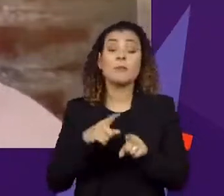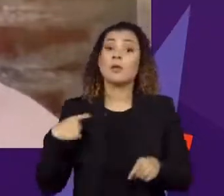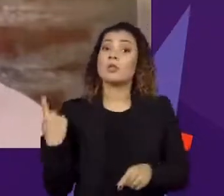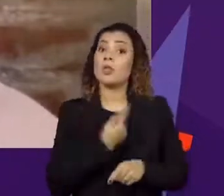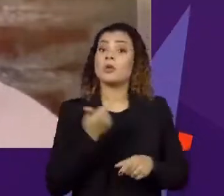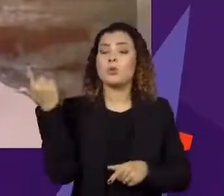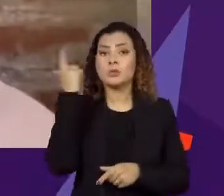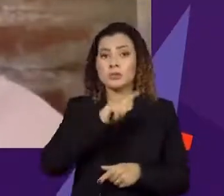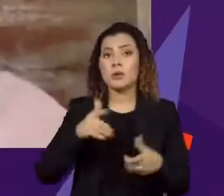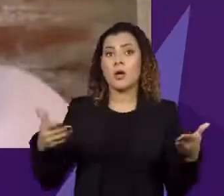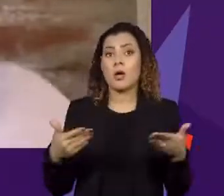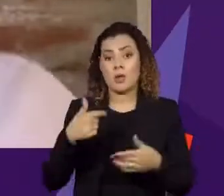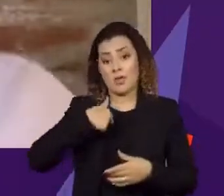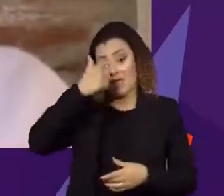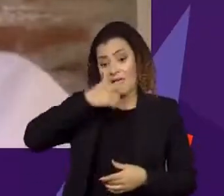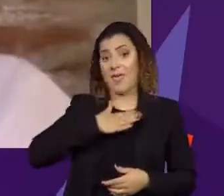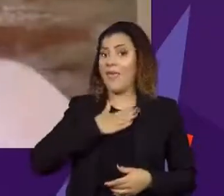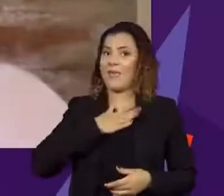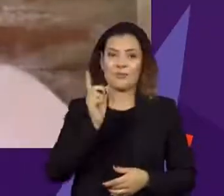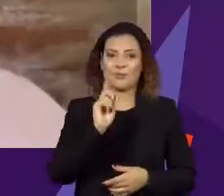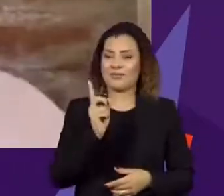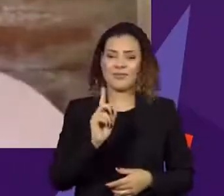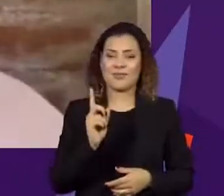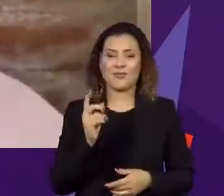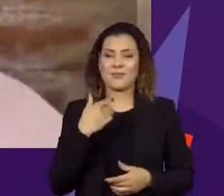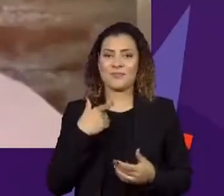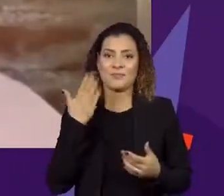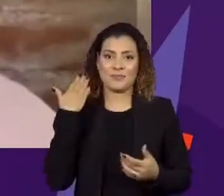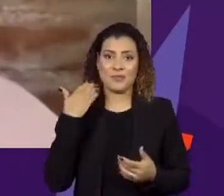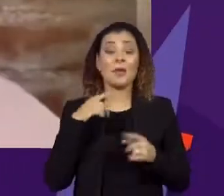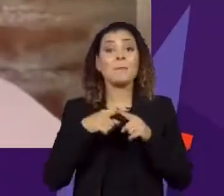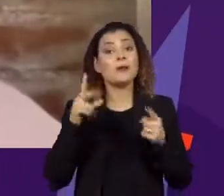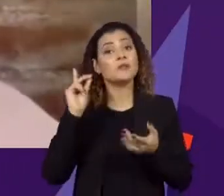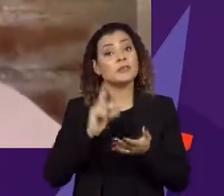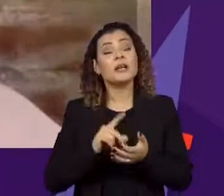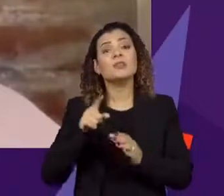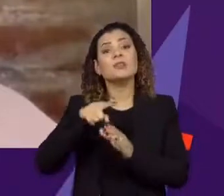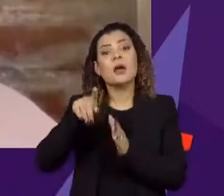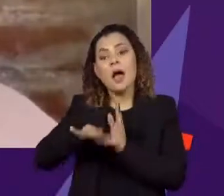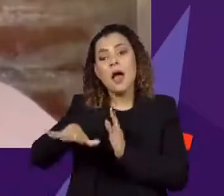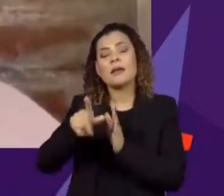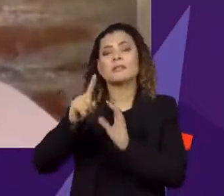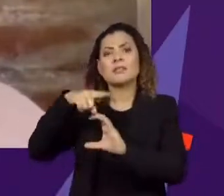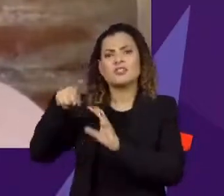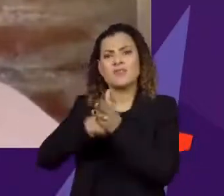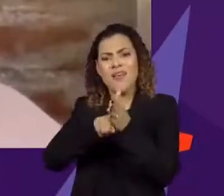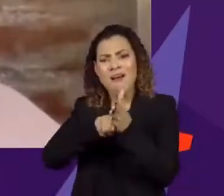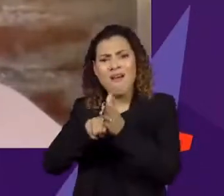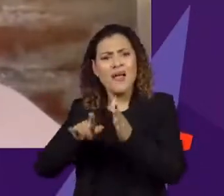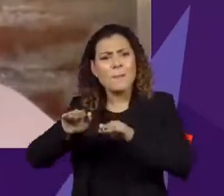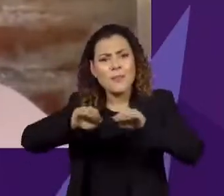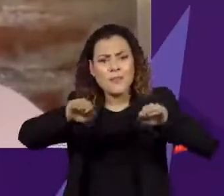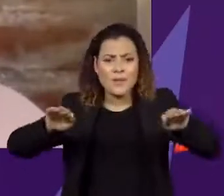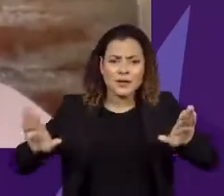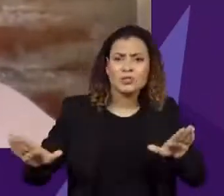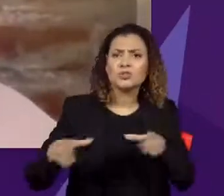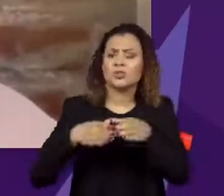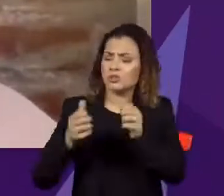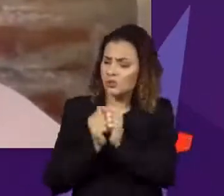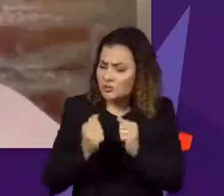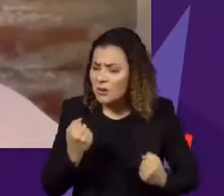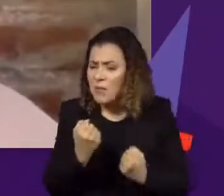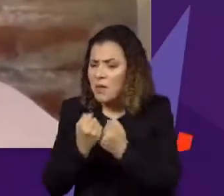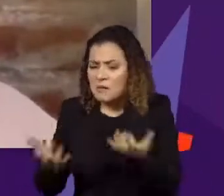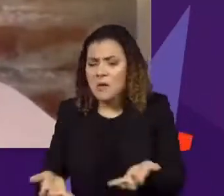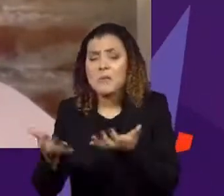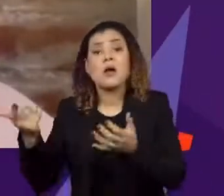conseguimos, nós, quer dizer, não eu pessoalmente, que não estava na SPPC, mas a comunidade científica se mobilizou junto aos parlamentares e